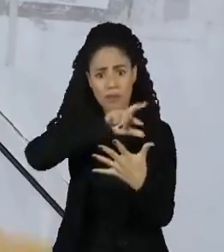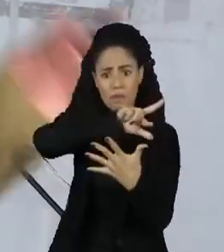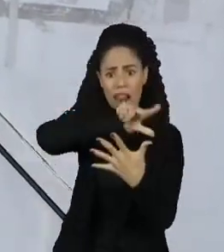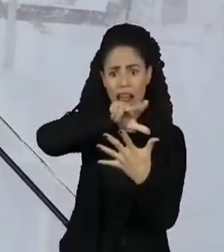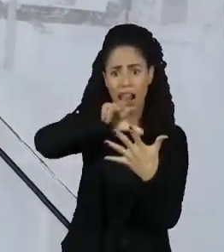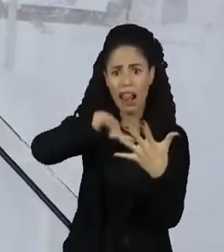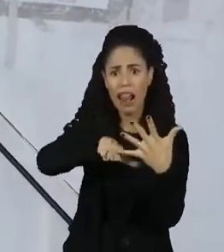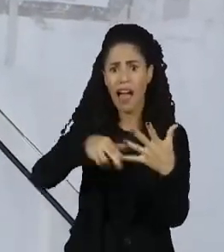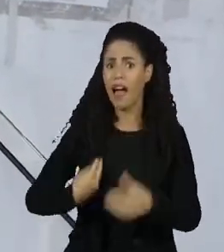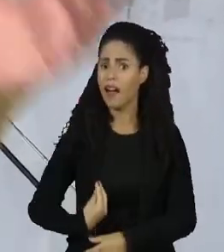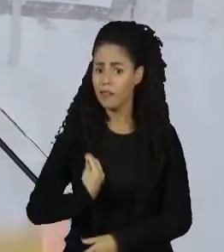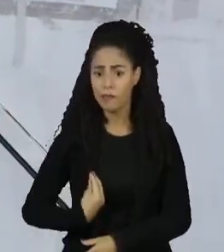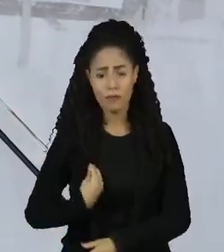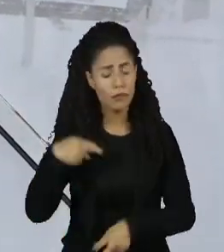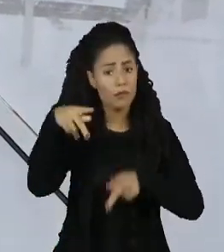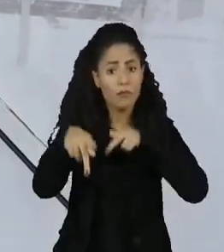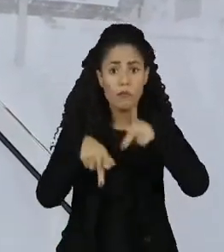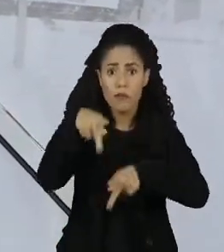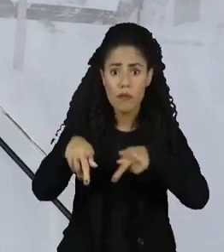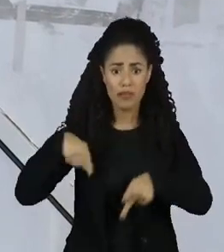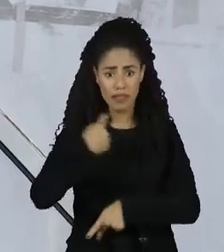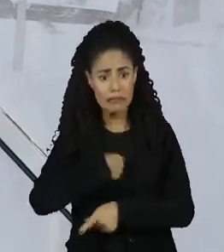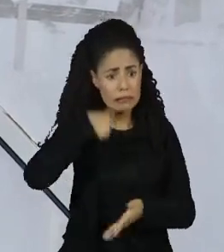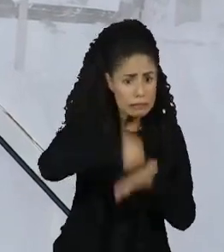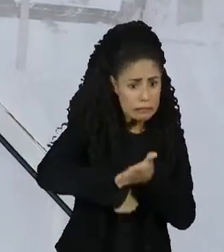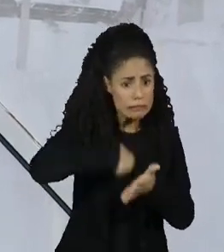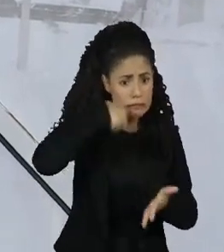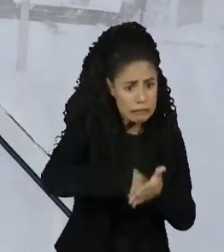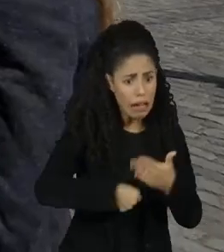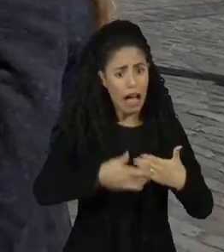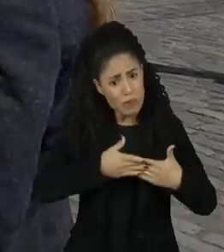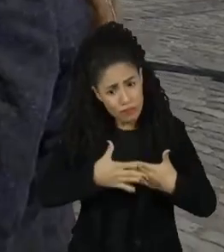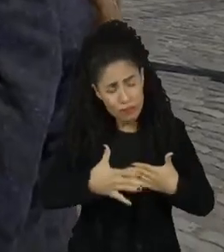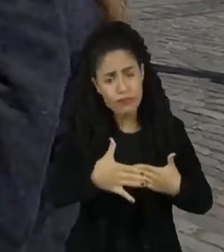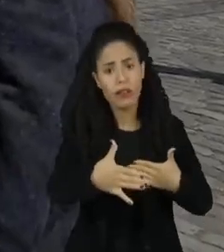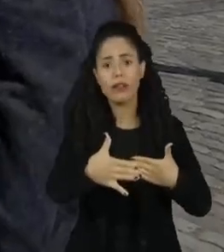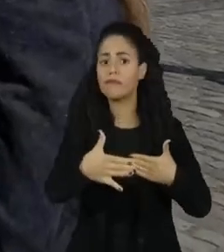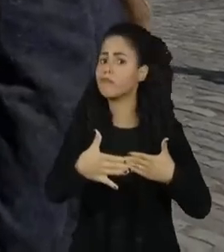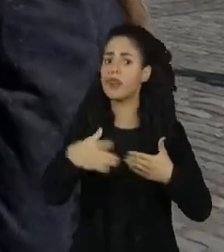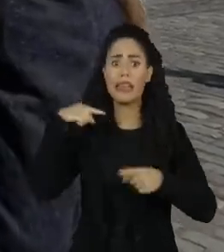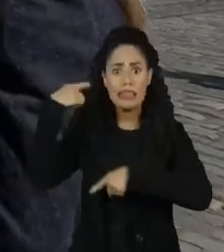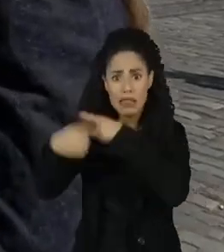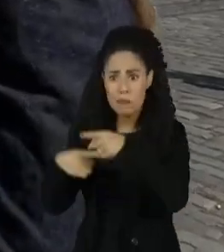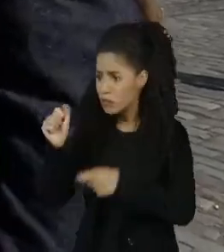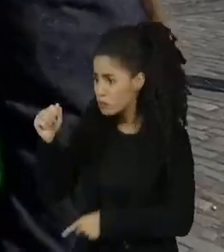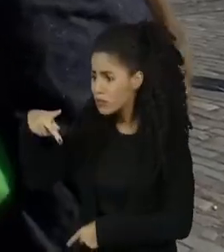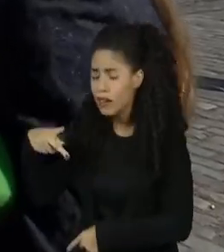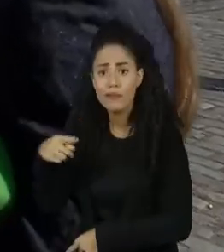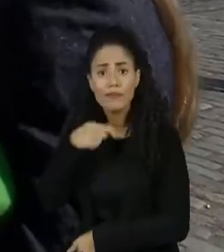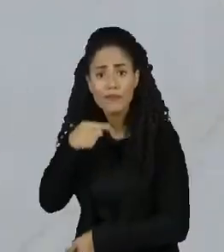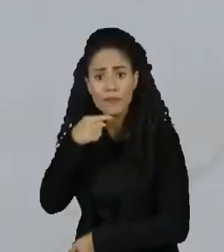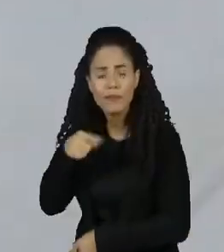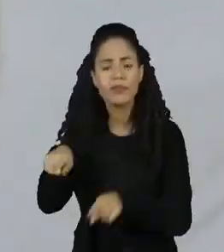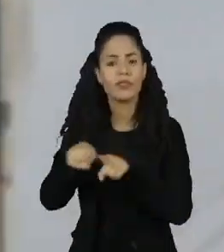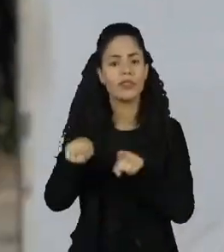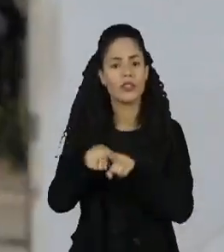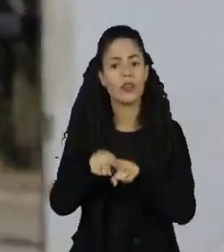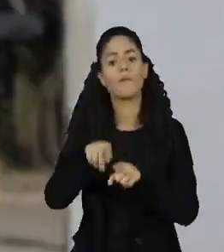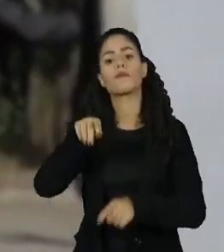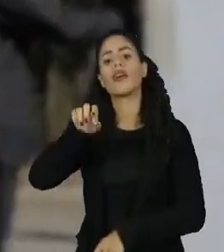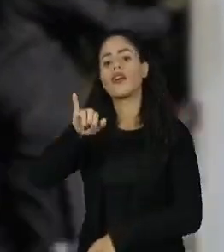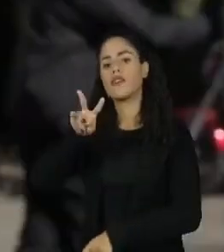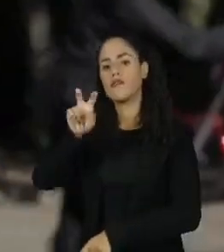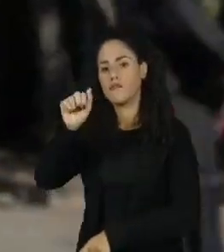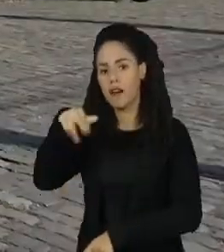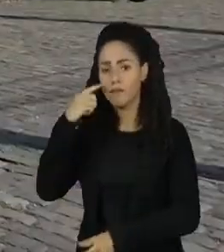É a vida do povo hoje em dia, né? A gente luta pelo ganha-pão da gente. O valor do benefício não é suficiente para o seu Ivan pagar